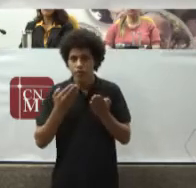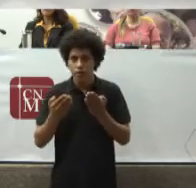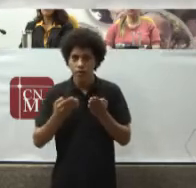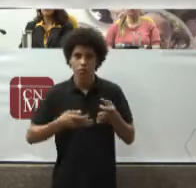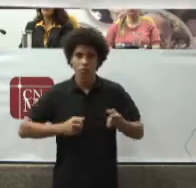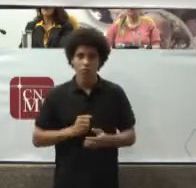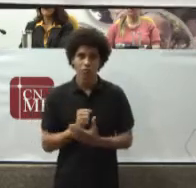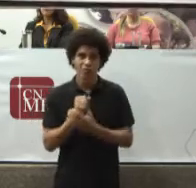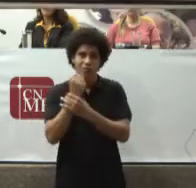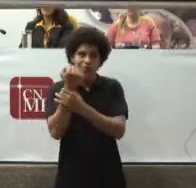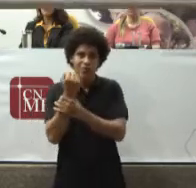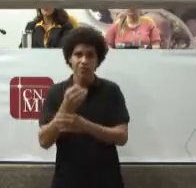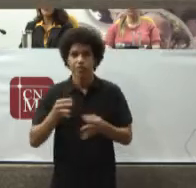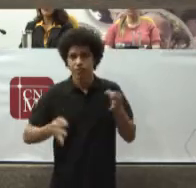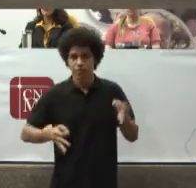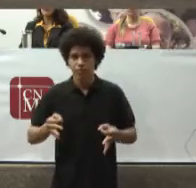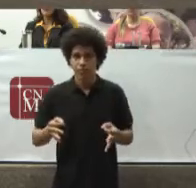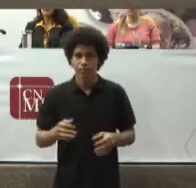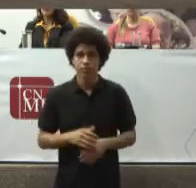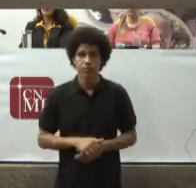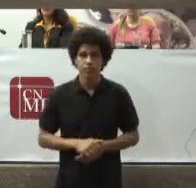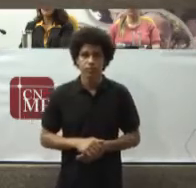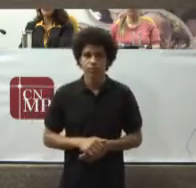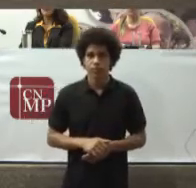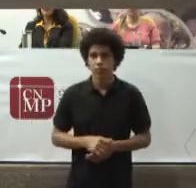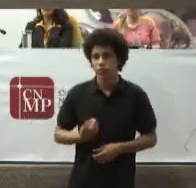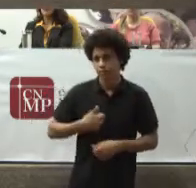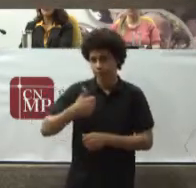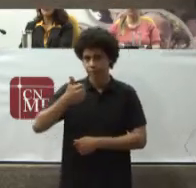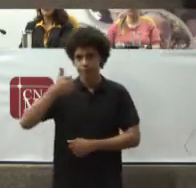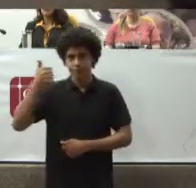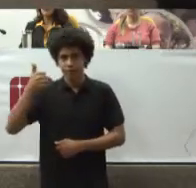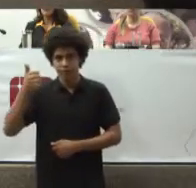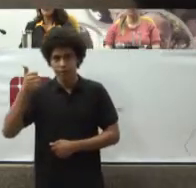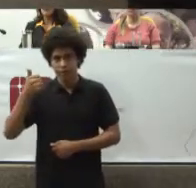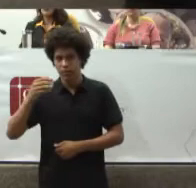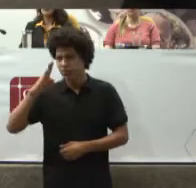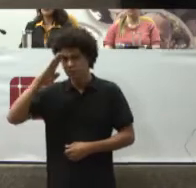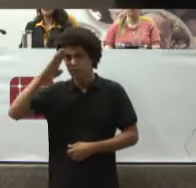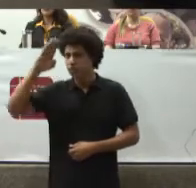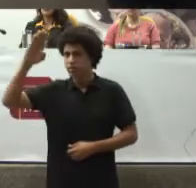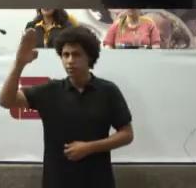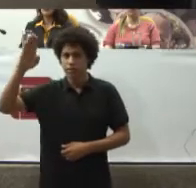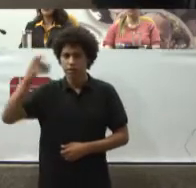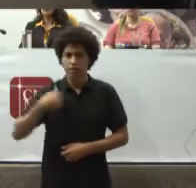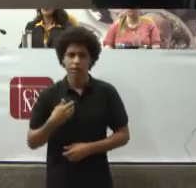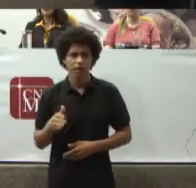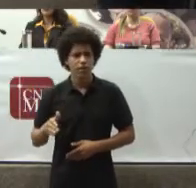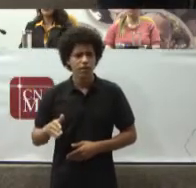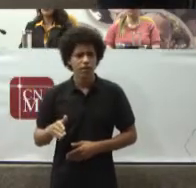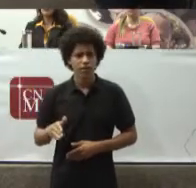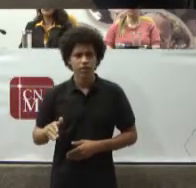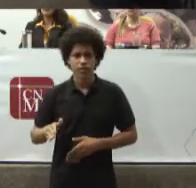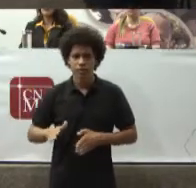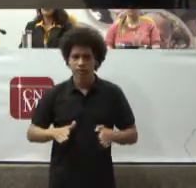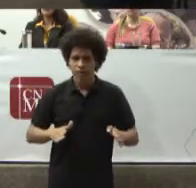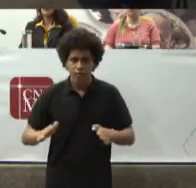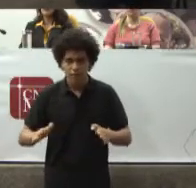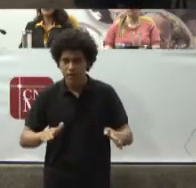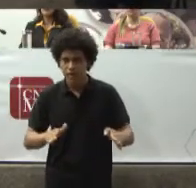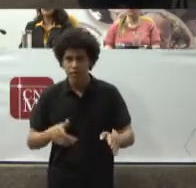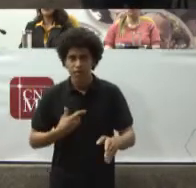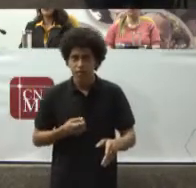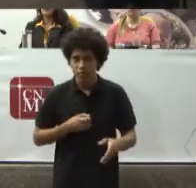é necessário Em vários aspectos O primeiro deles Priorizar A tramitação Da ação